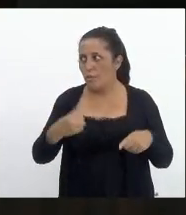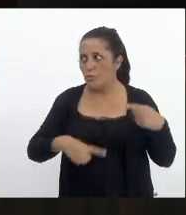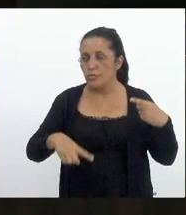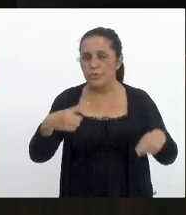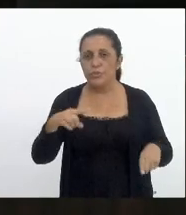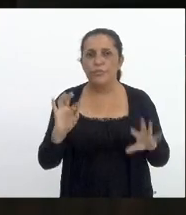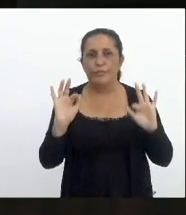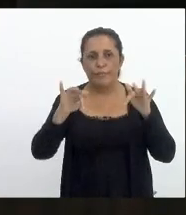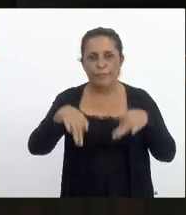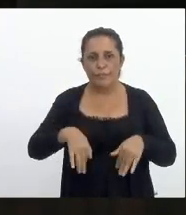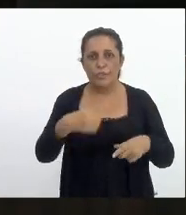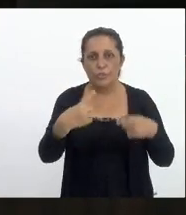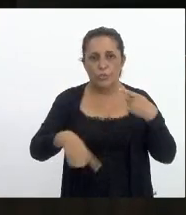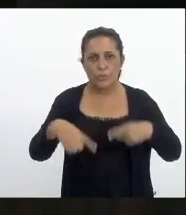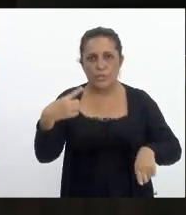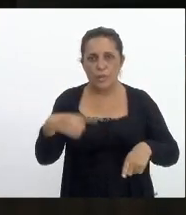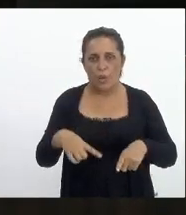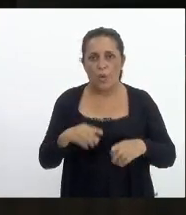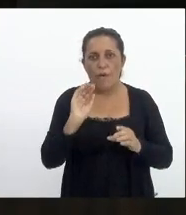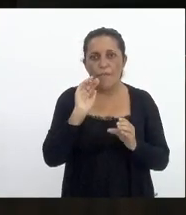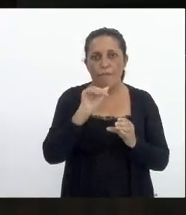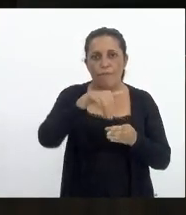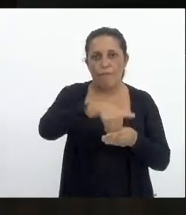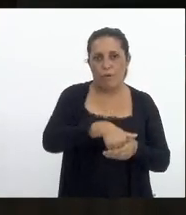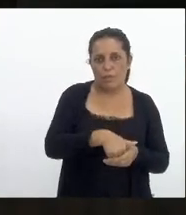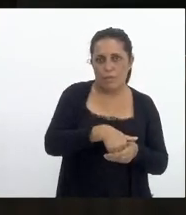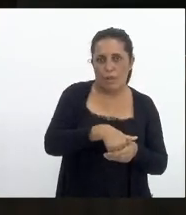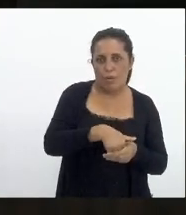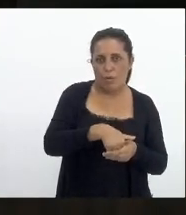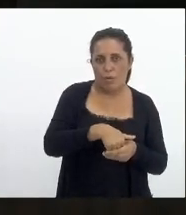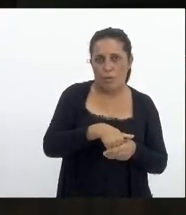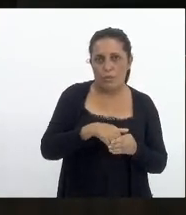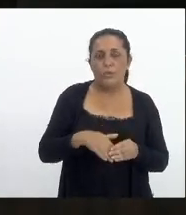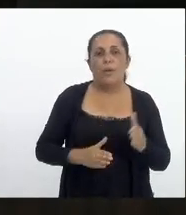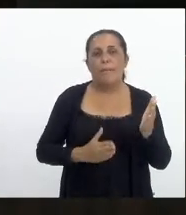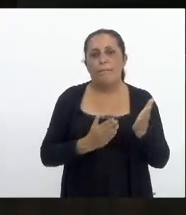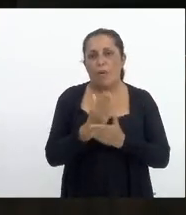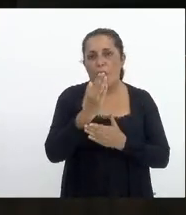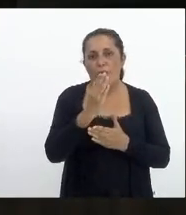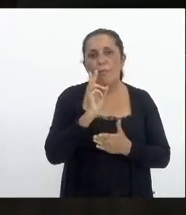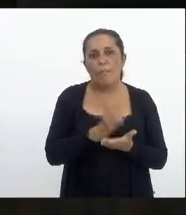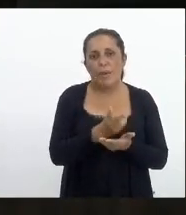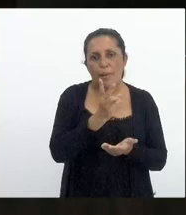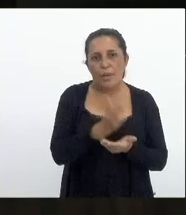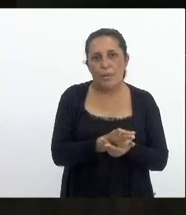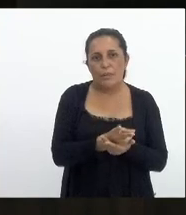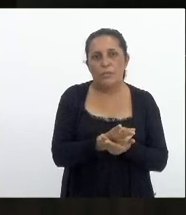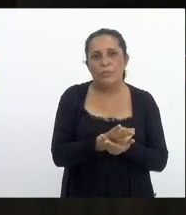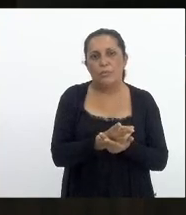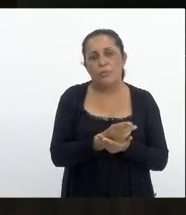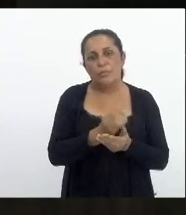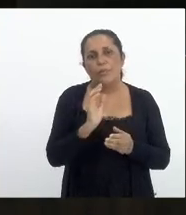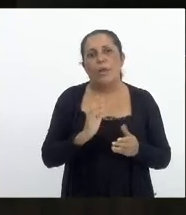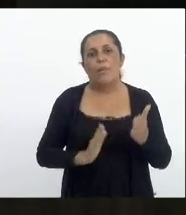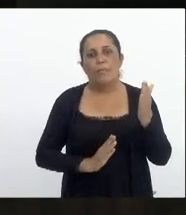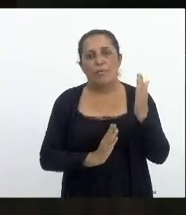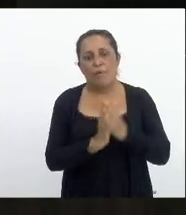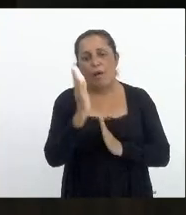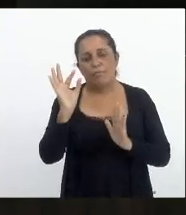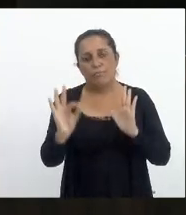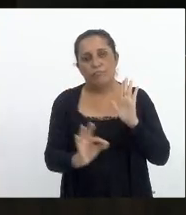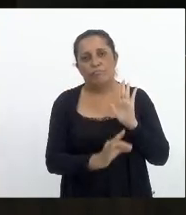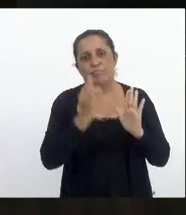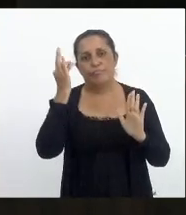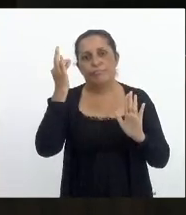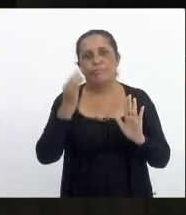encerrada discussão em votação os senhores que a prova permaneçam como estão aprovado vai ao autógrafo